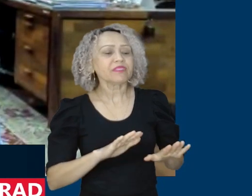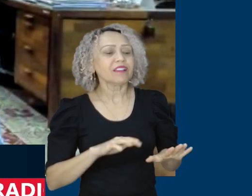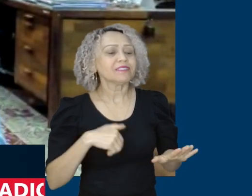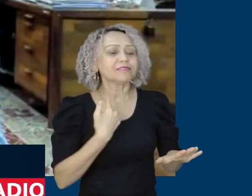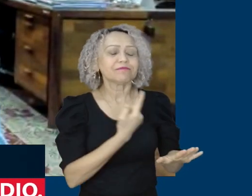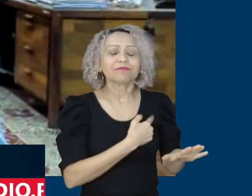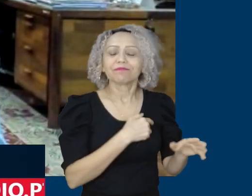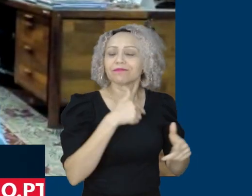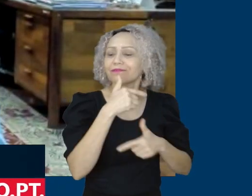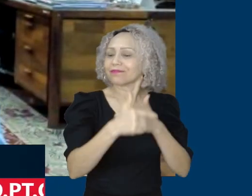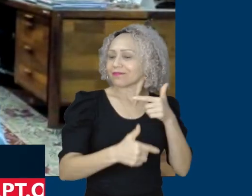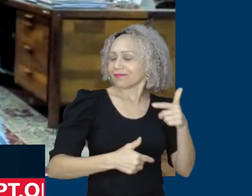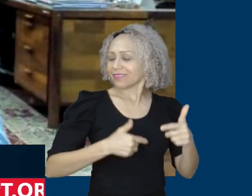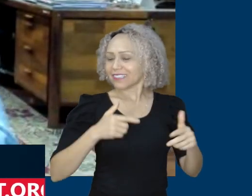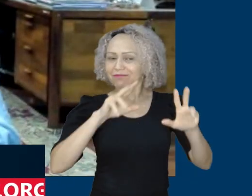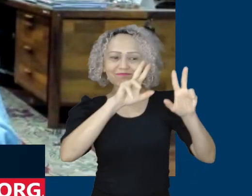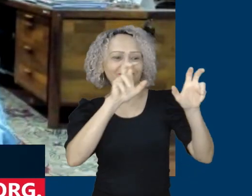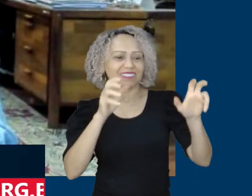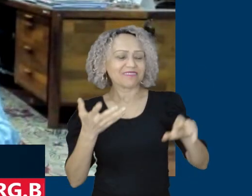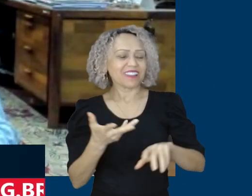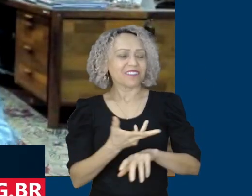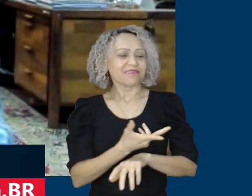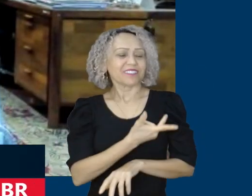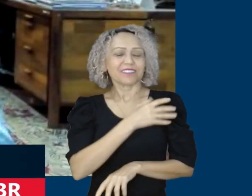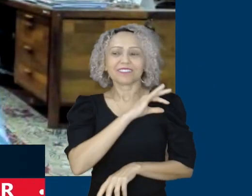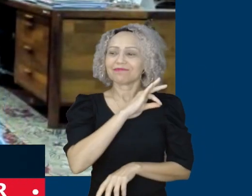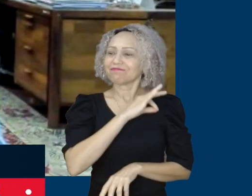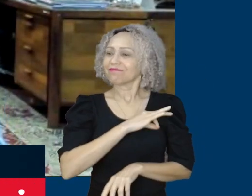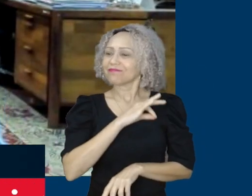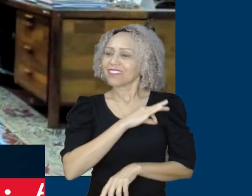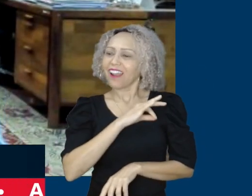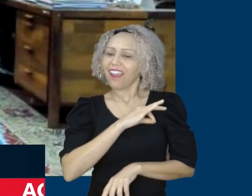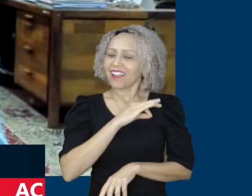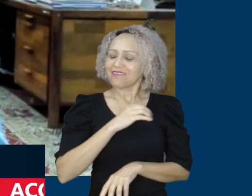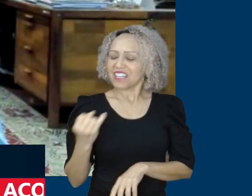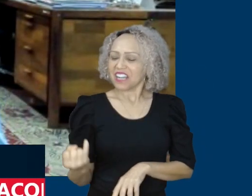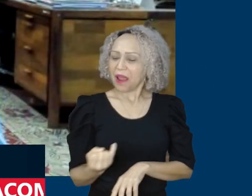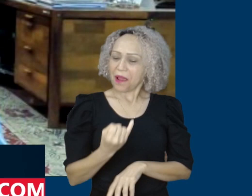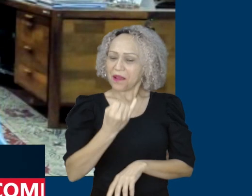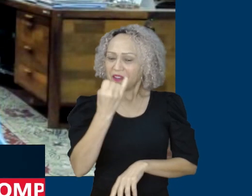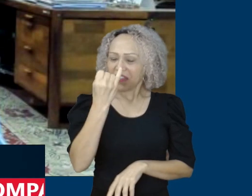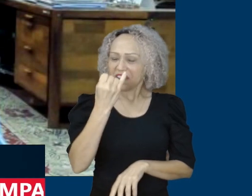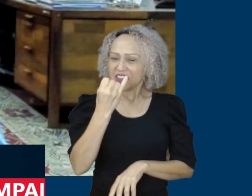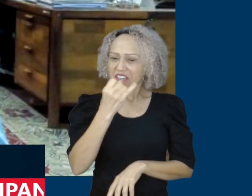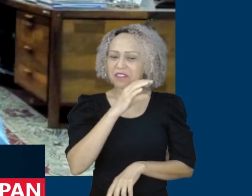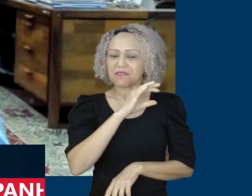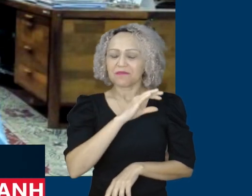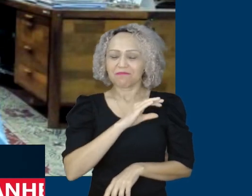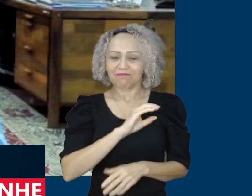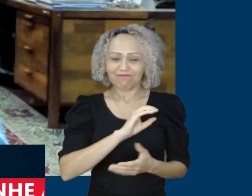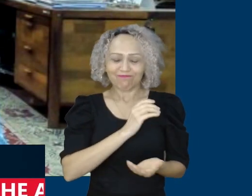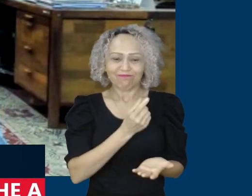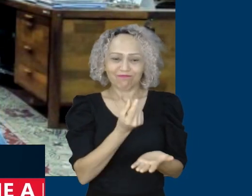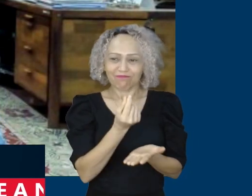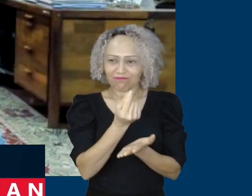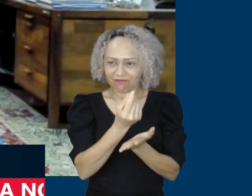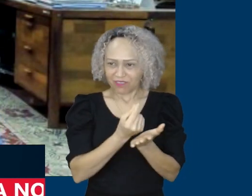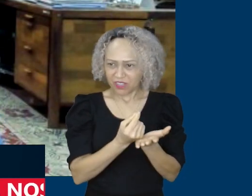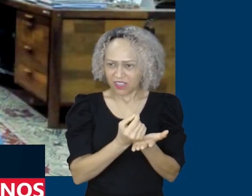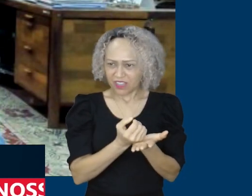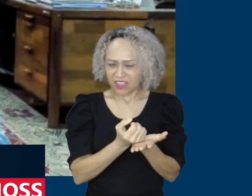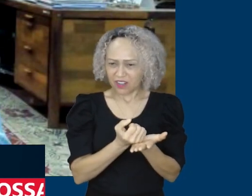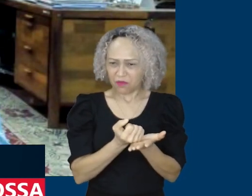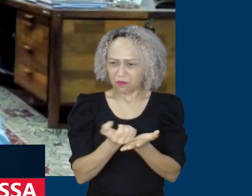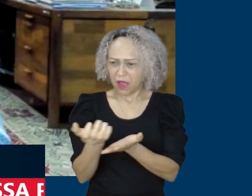salário mínimo é uma ferramenta importantíssima da distribuição de renda. O presidente Lula tem indício da sua